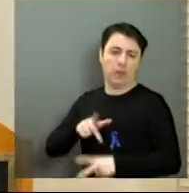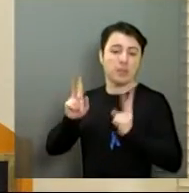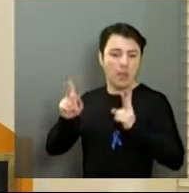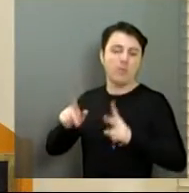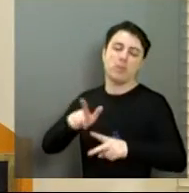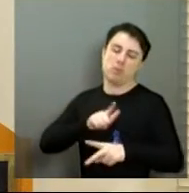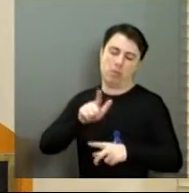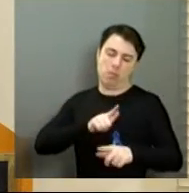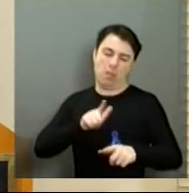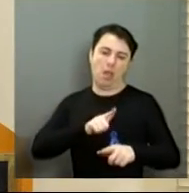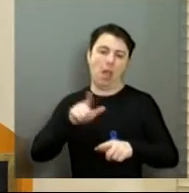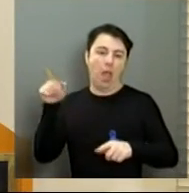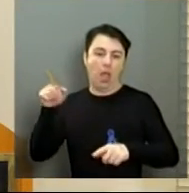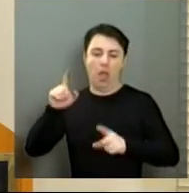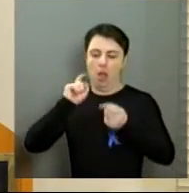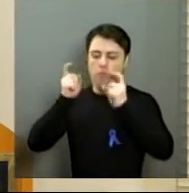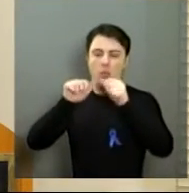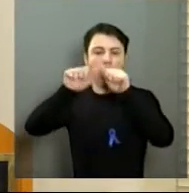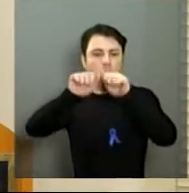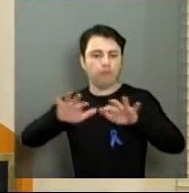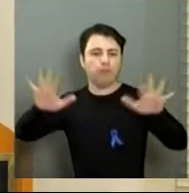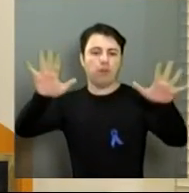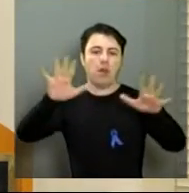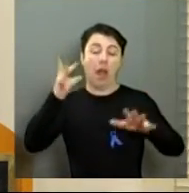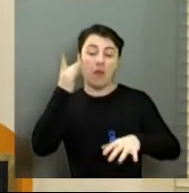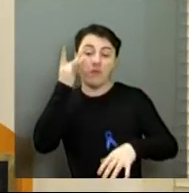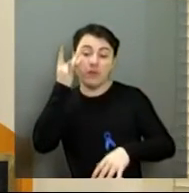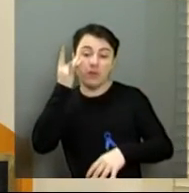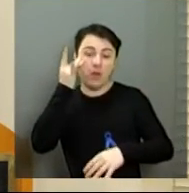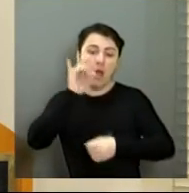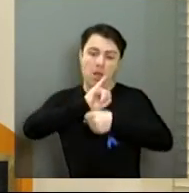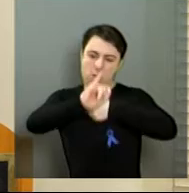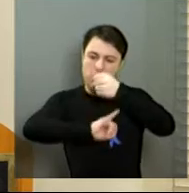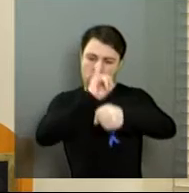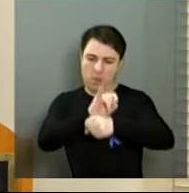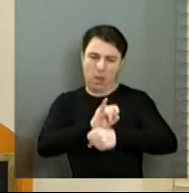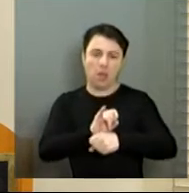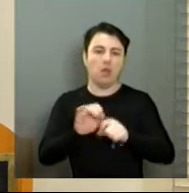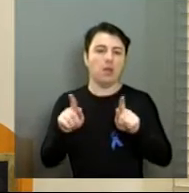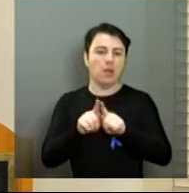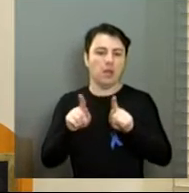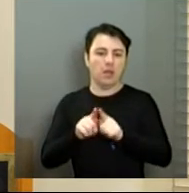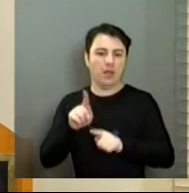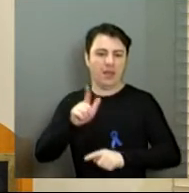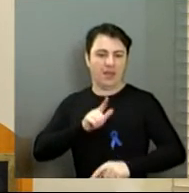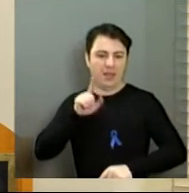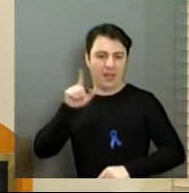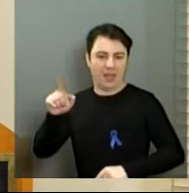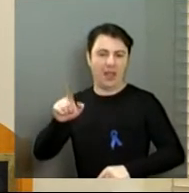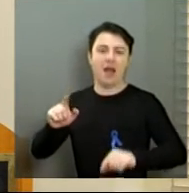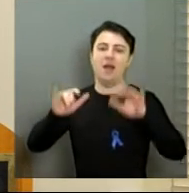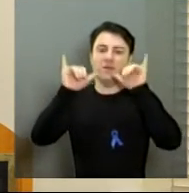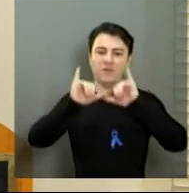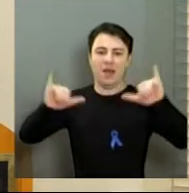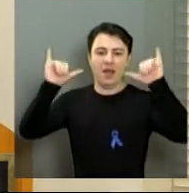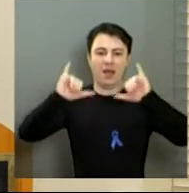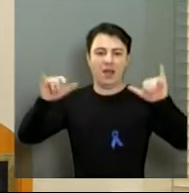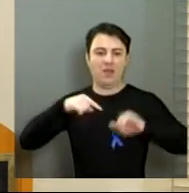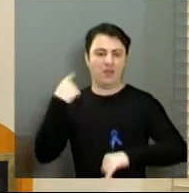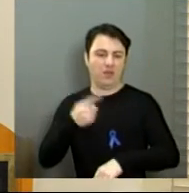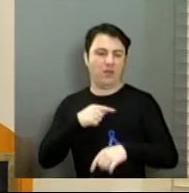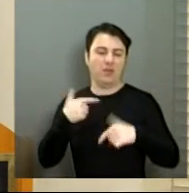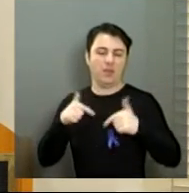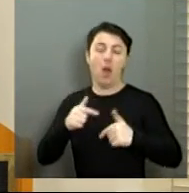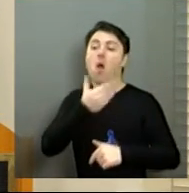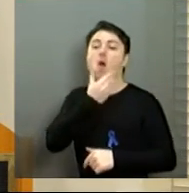transmitiremos essa atividade também ao vivo. E aí o Bonholi está tirando uma foto, espero que ele fale sobre a nossa atividade